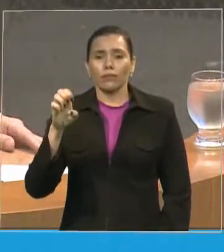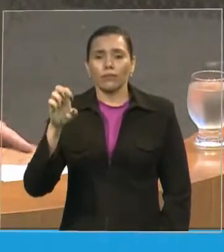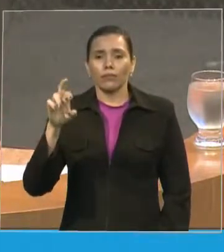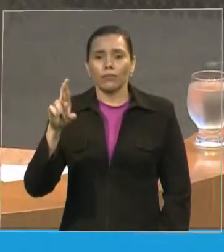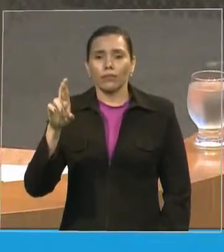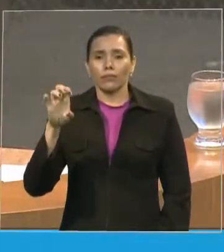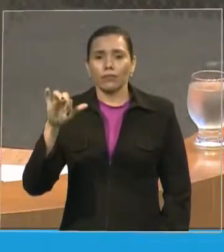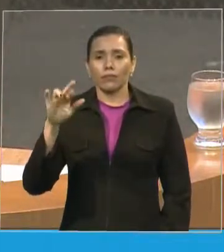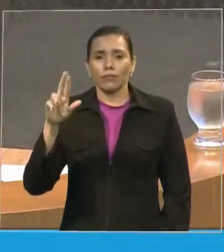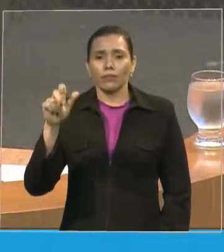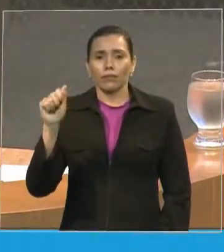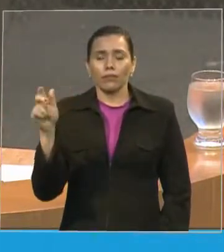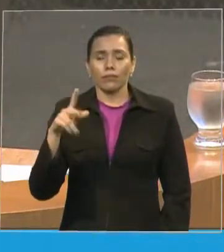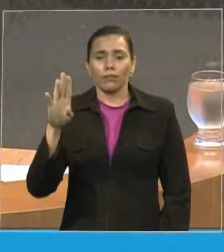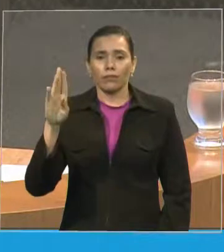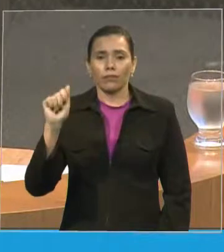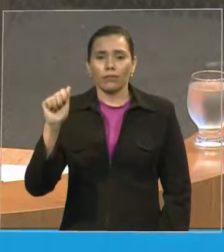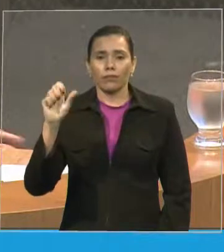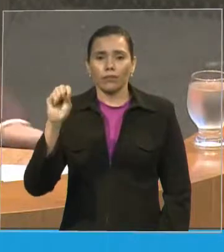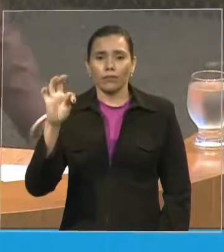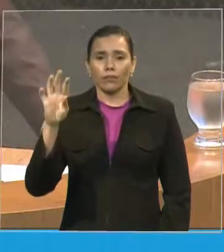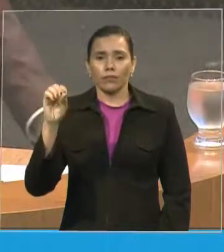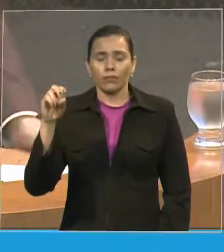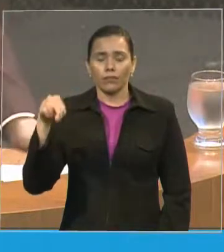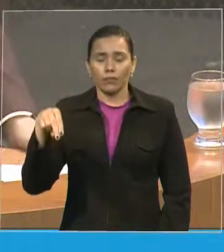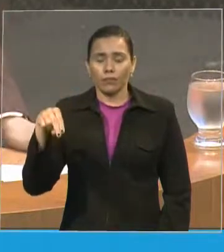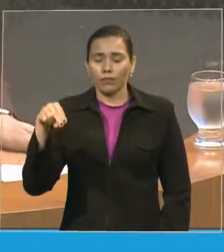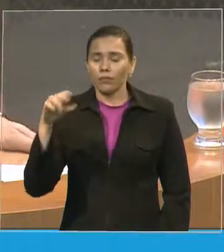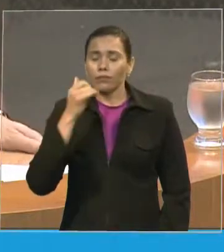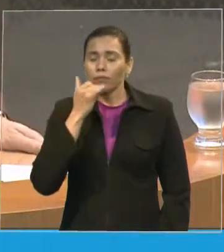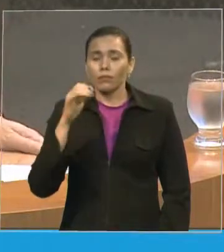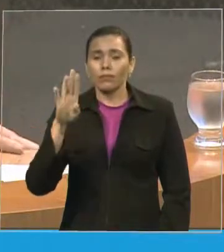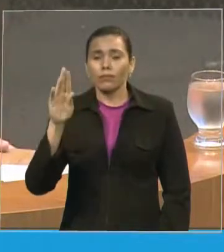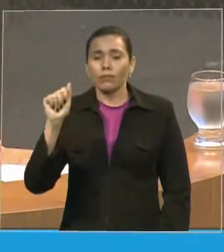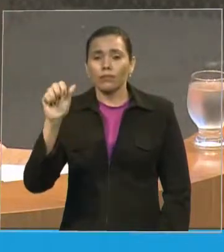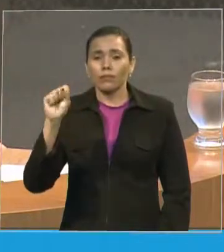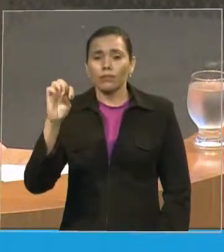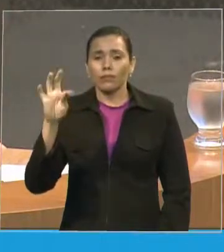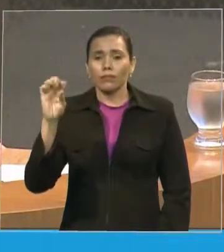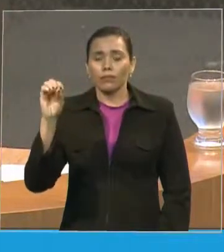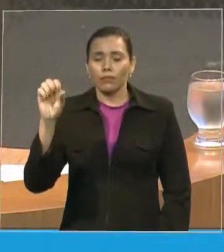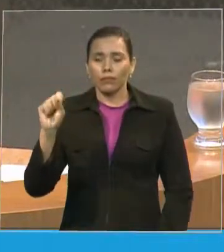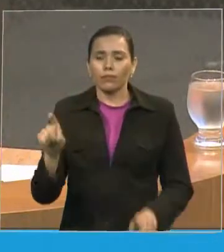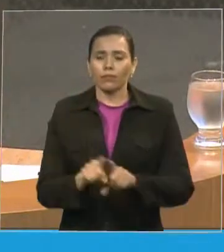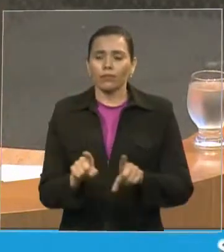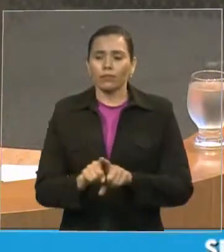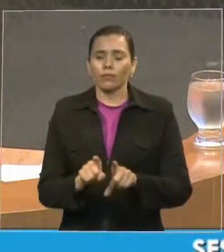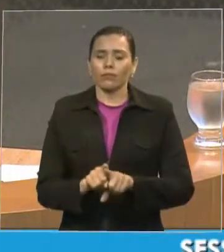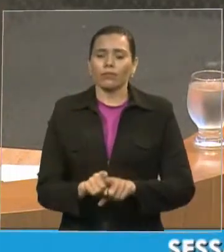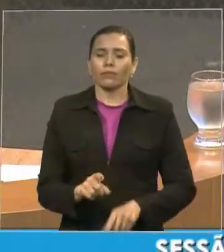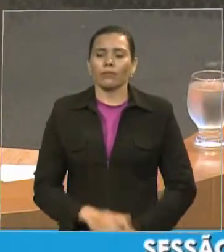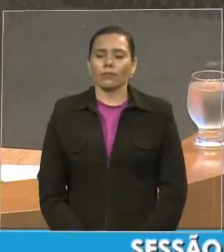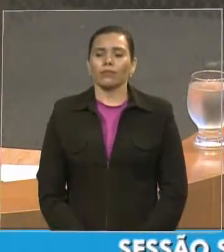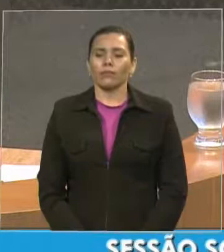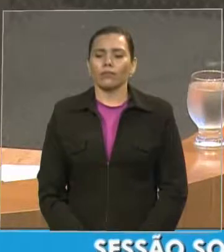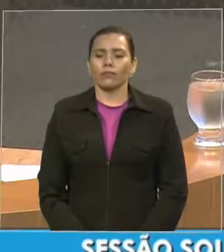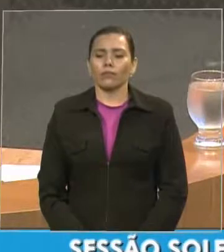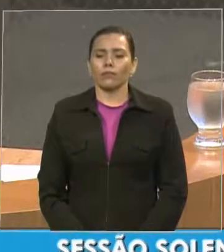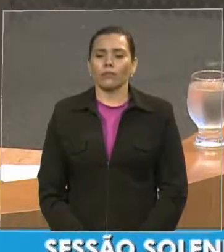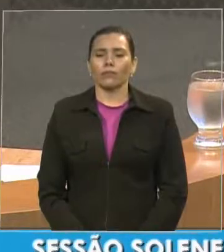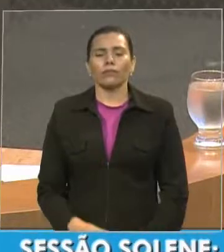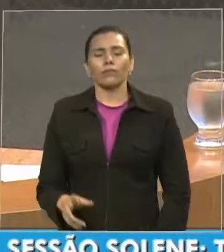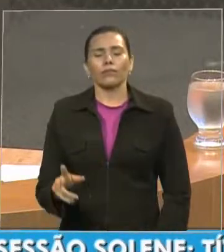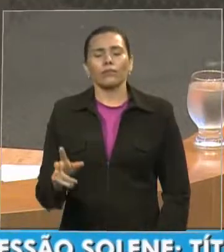deputado Nan Souza presidente da fundação Josué Montelo ex-deputado estadual ex